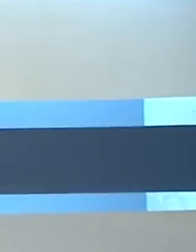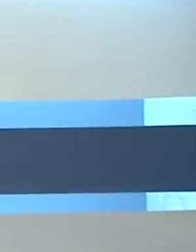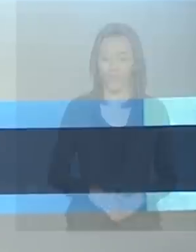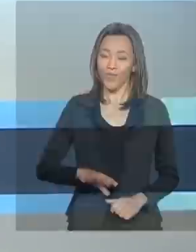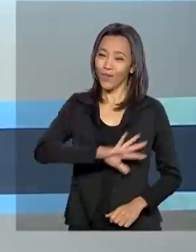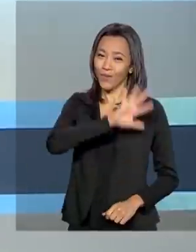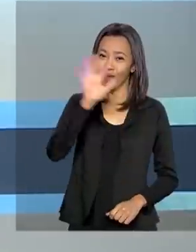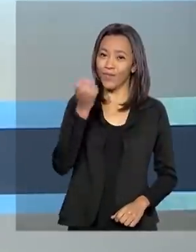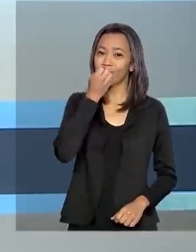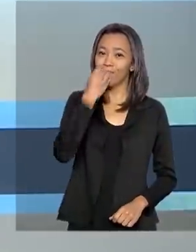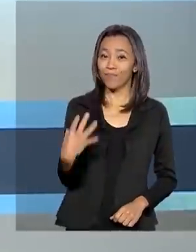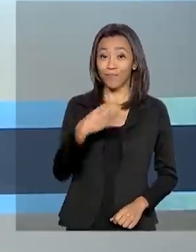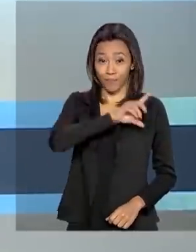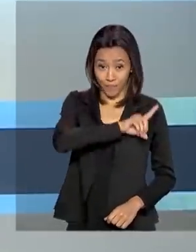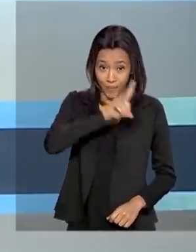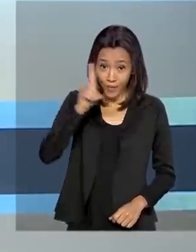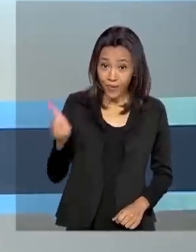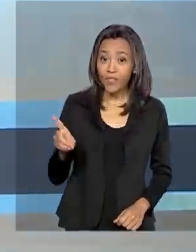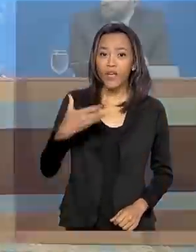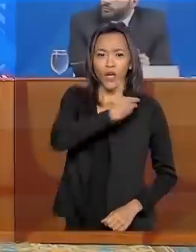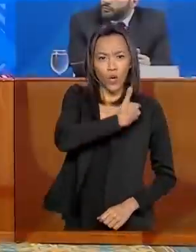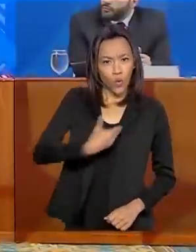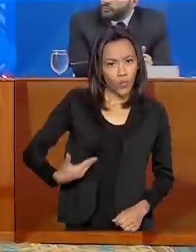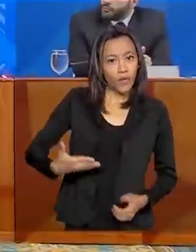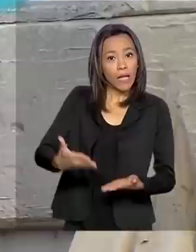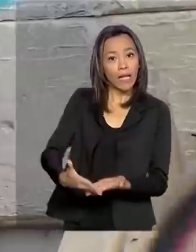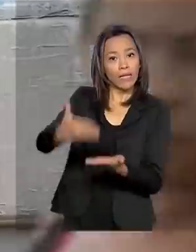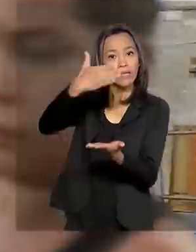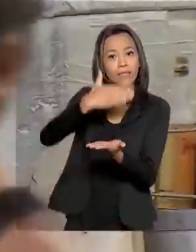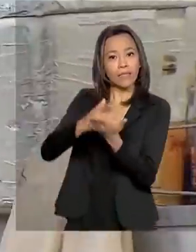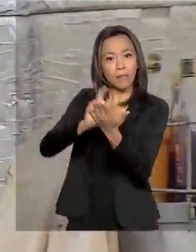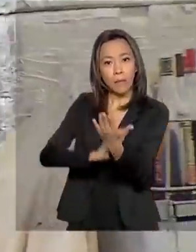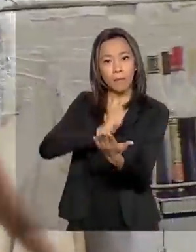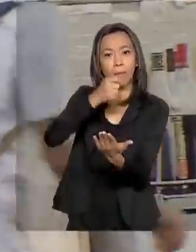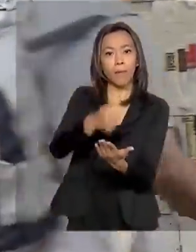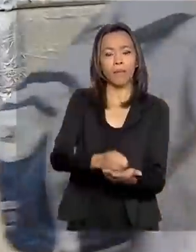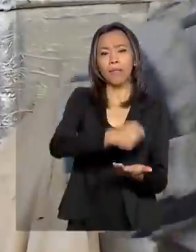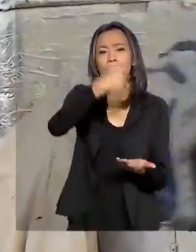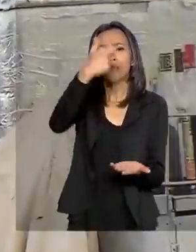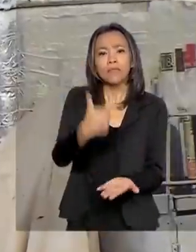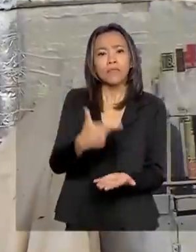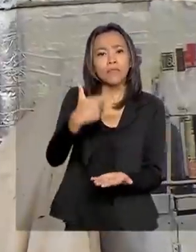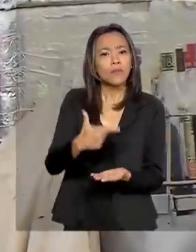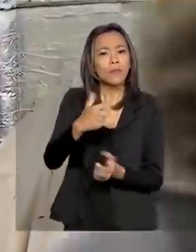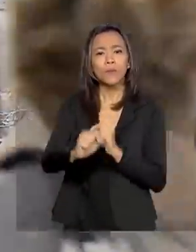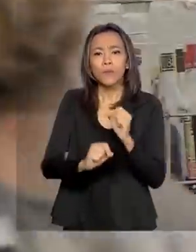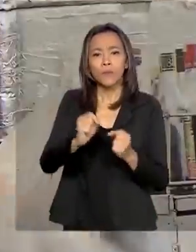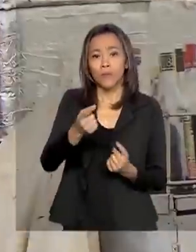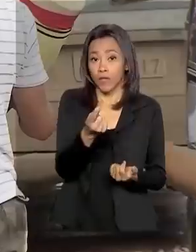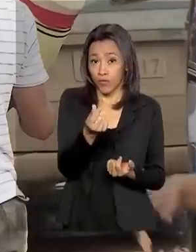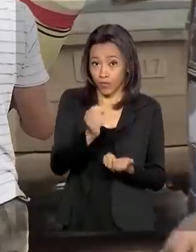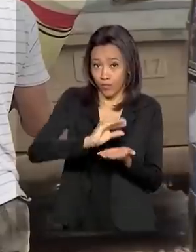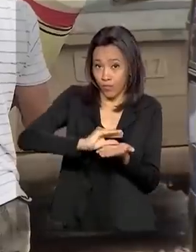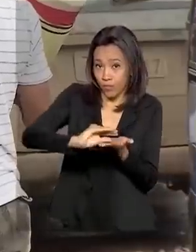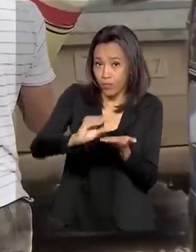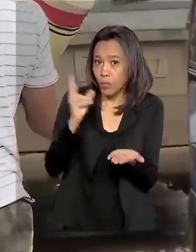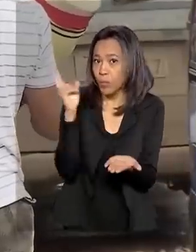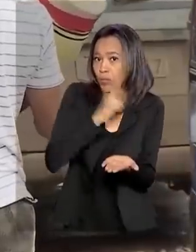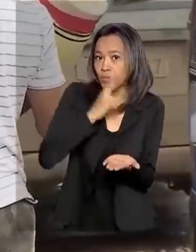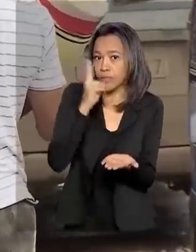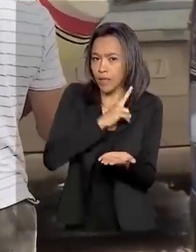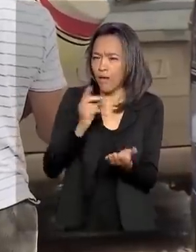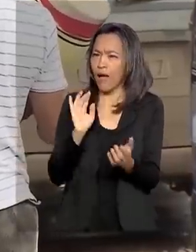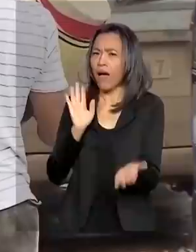Olá, bom dia. Governo antecipa pagamento da segunda parcela do auxílio emergencial. Até sexta